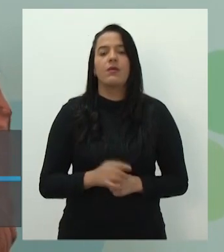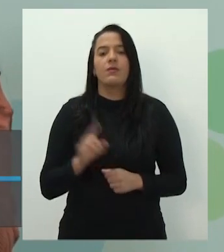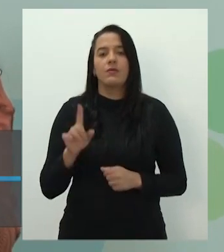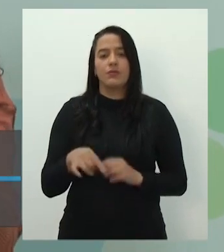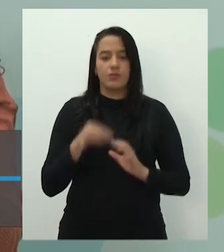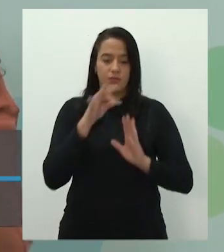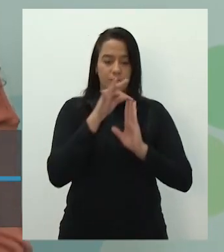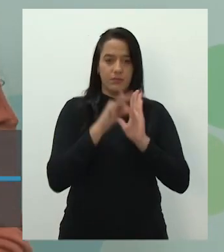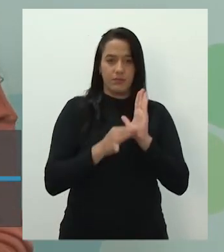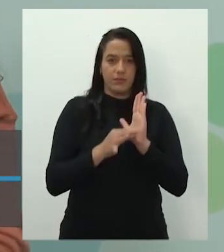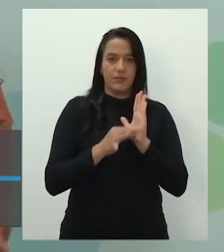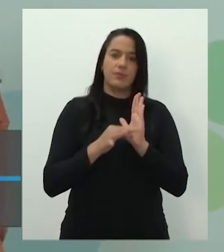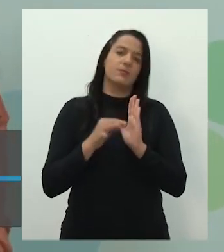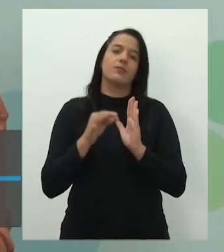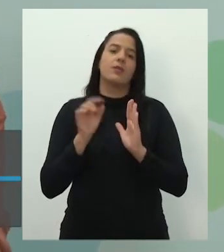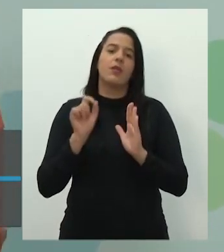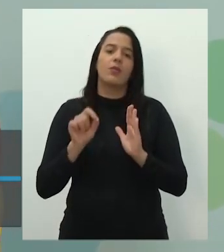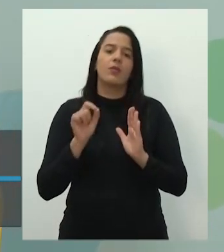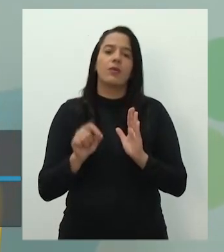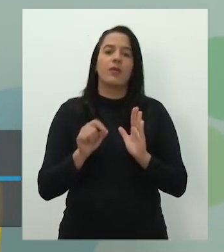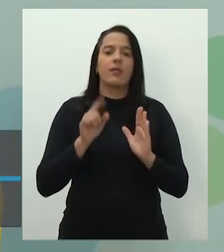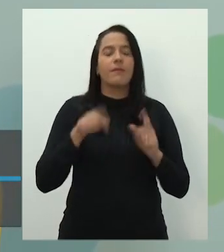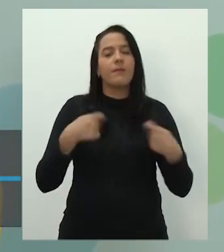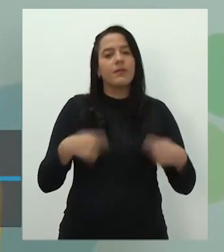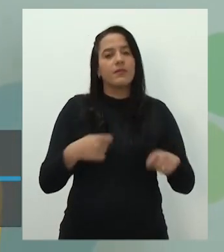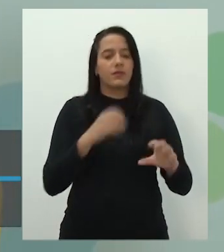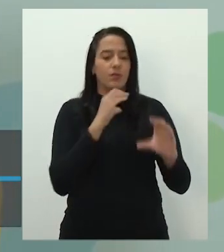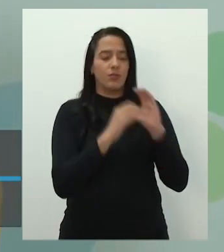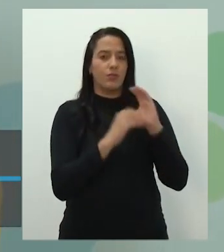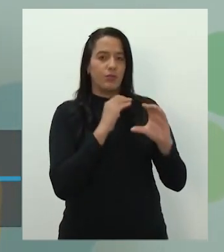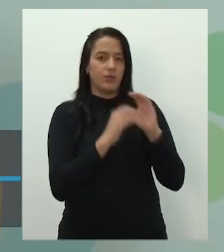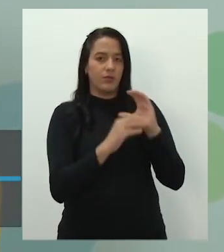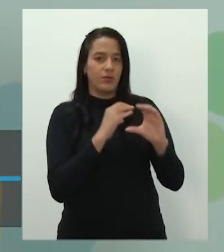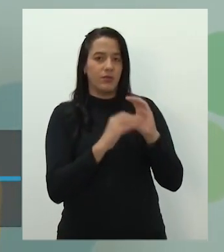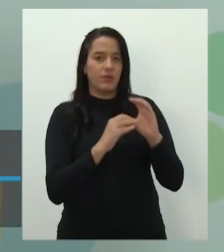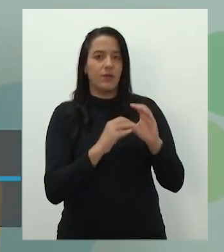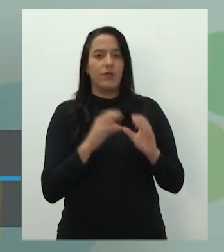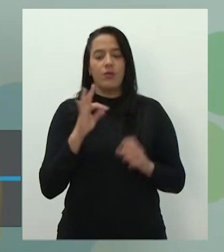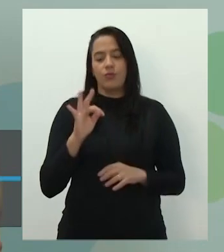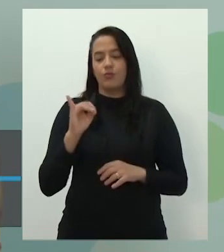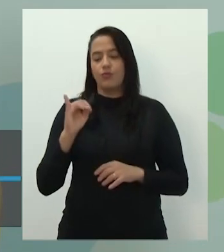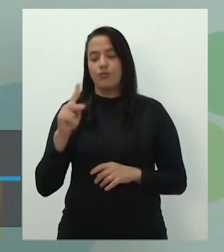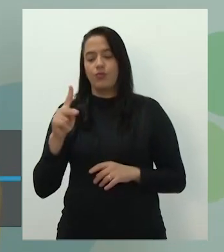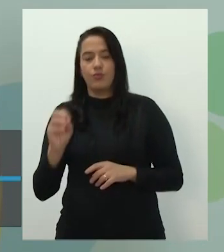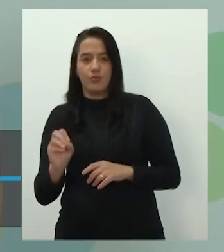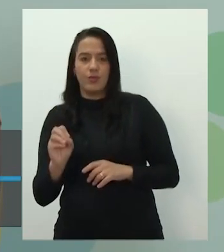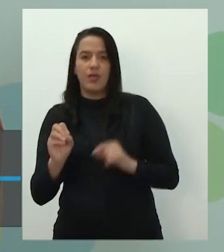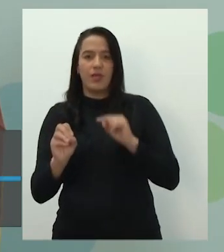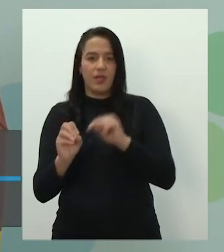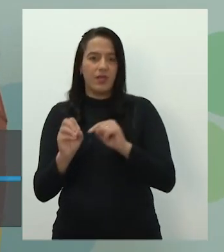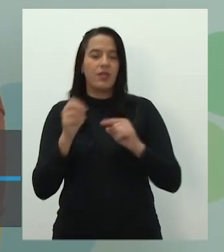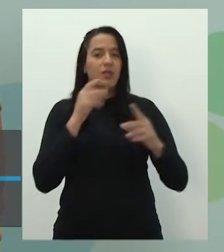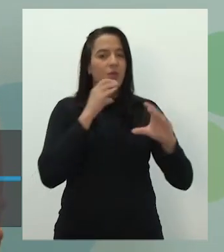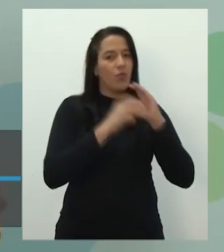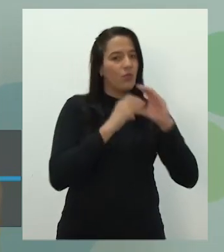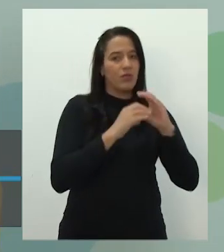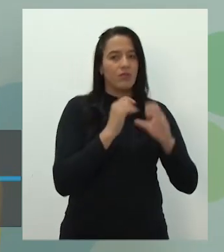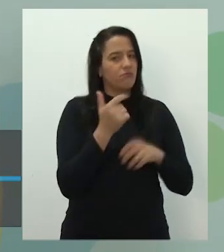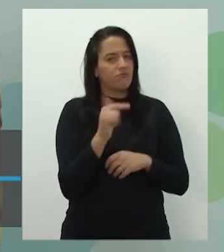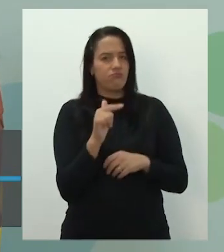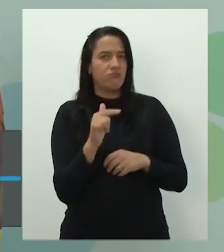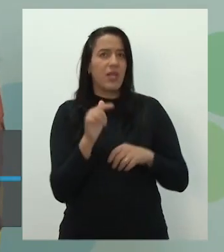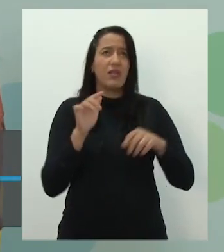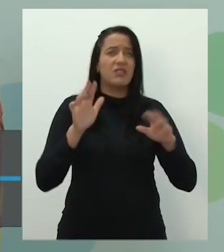é um texto que quer comunicar. O tipo, ele nem sempre quer comunicar. Ele é a